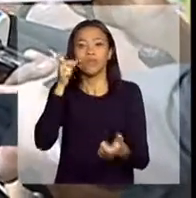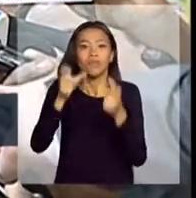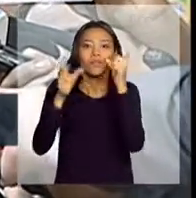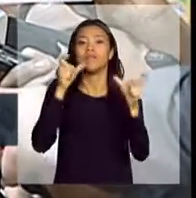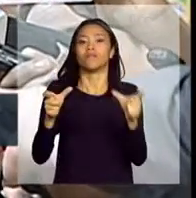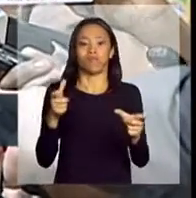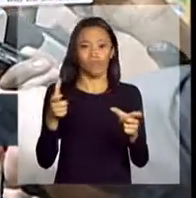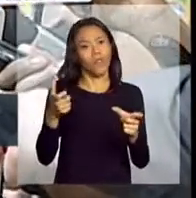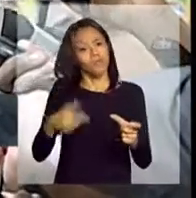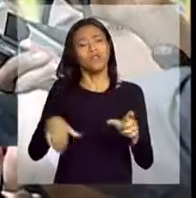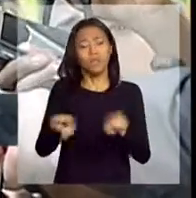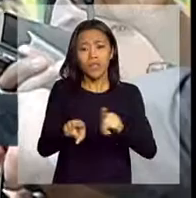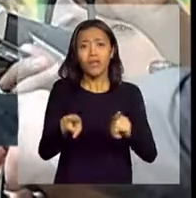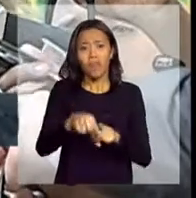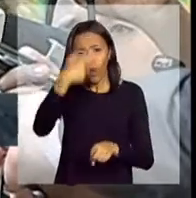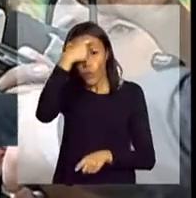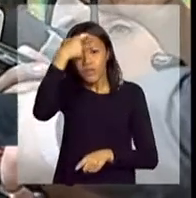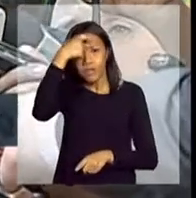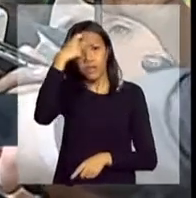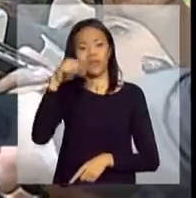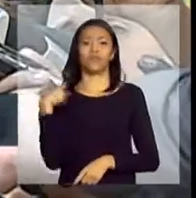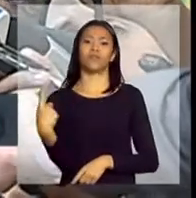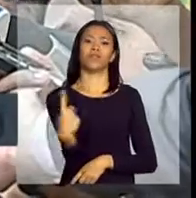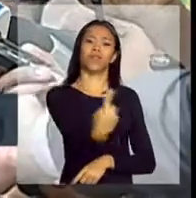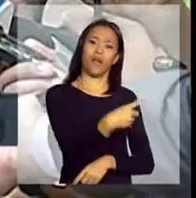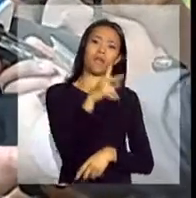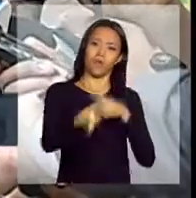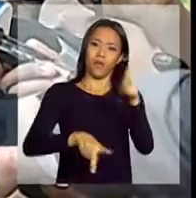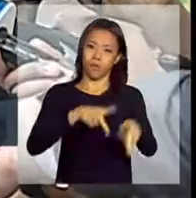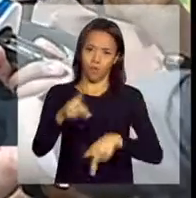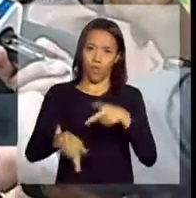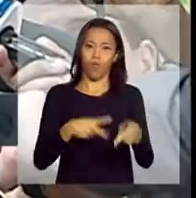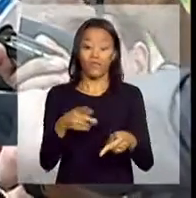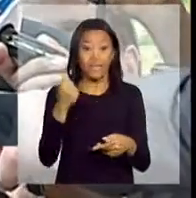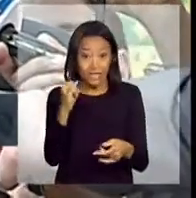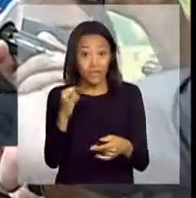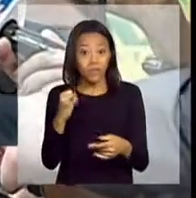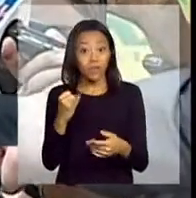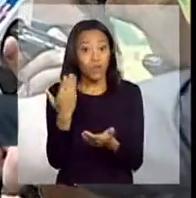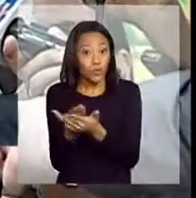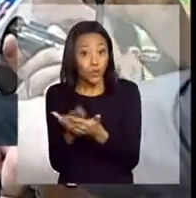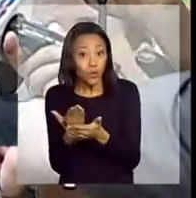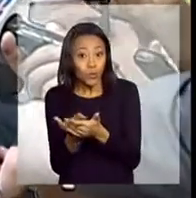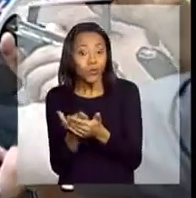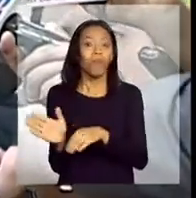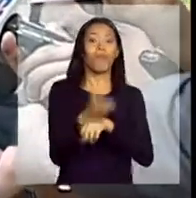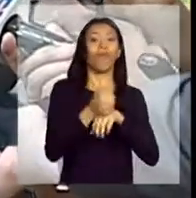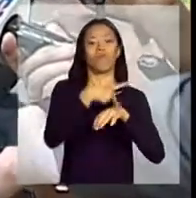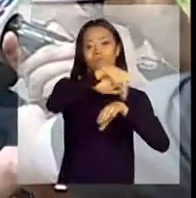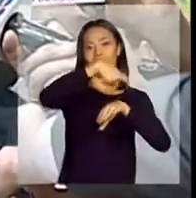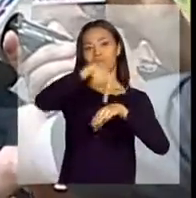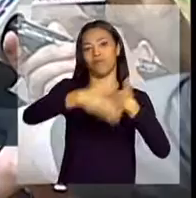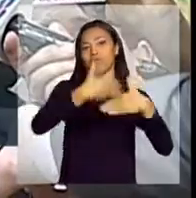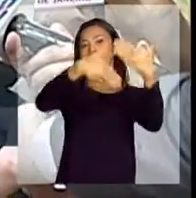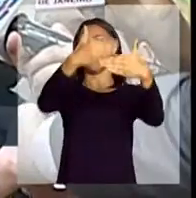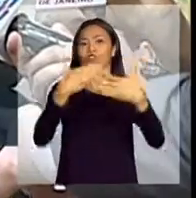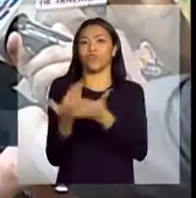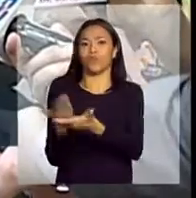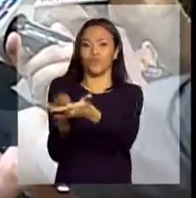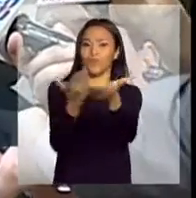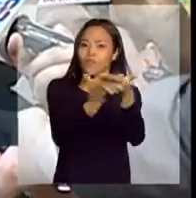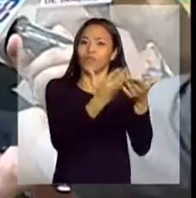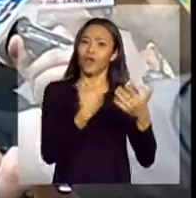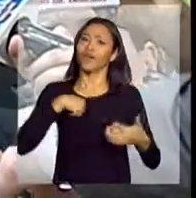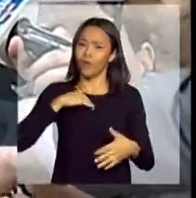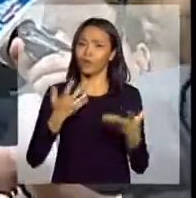porque o Brasil está mais consciente que só será um país desenvolvido se estudar mais. E é muito bom que o povo brasileiro queira estudar mais, estude, estude, estude, que